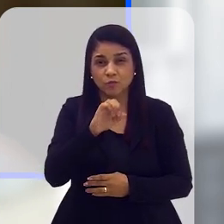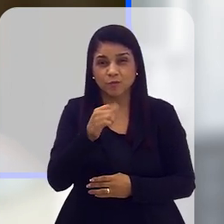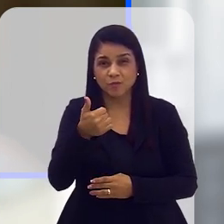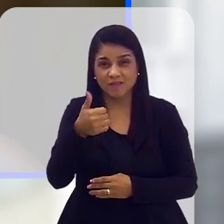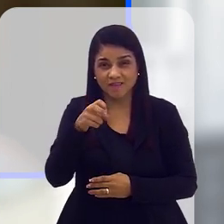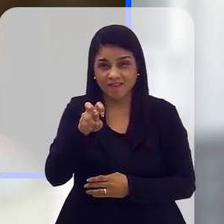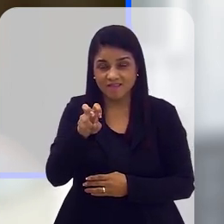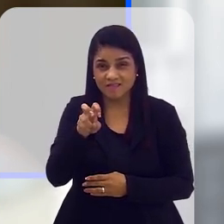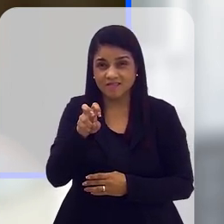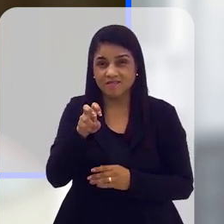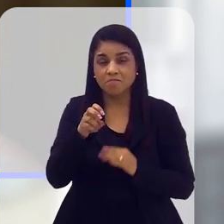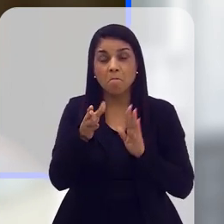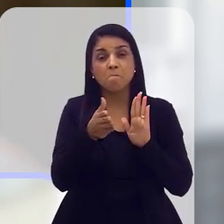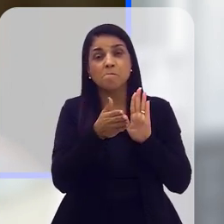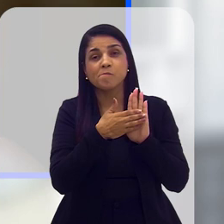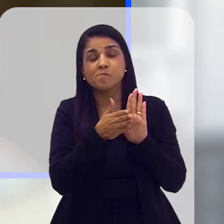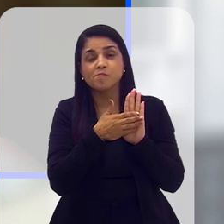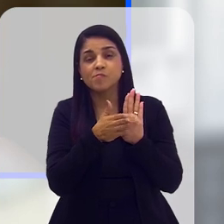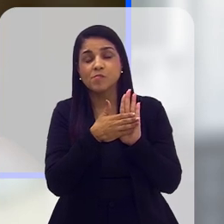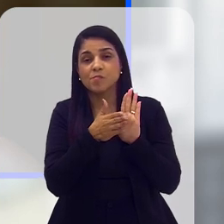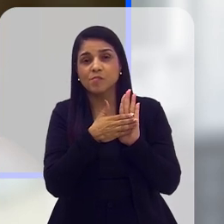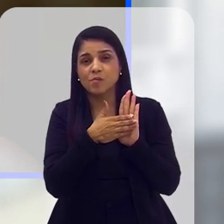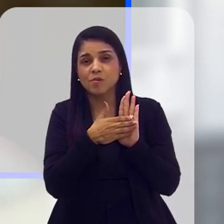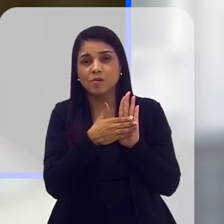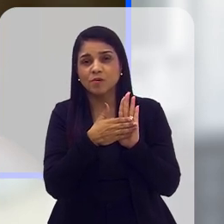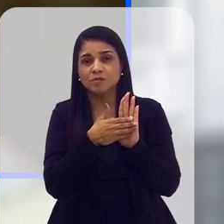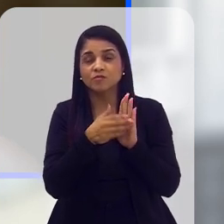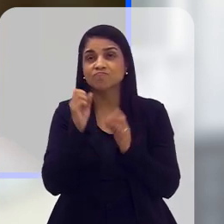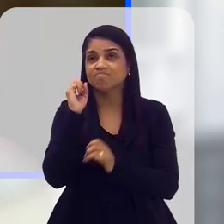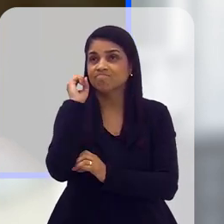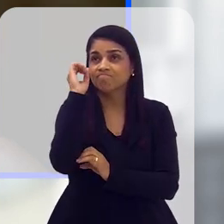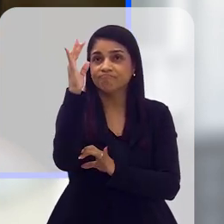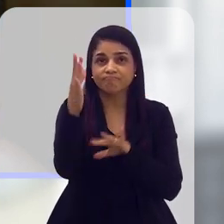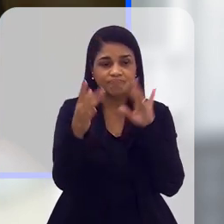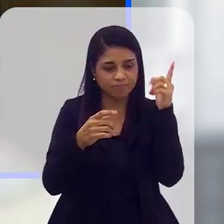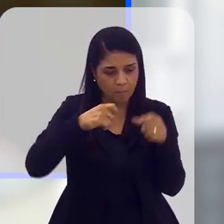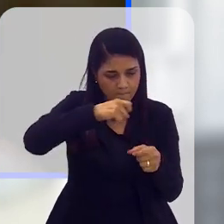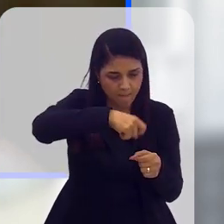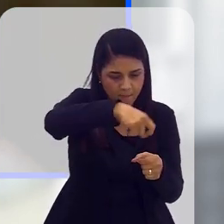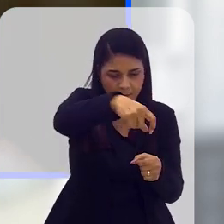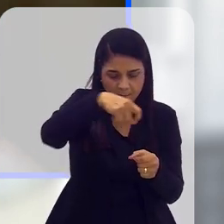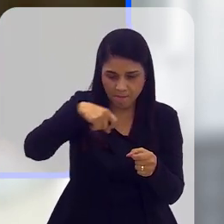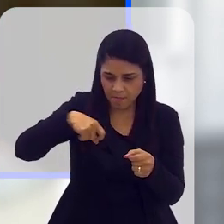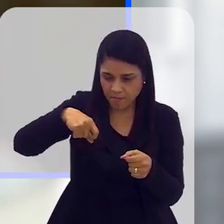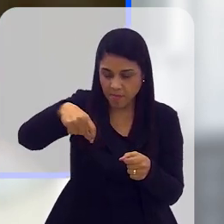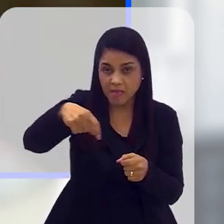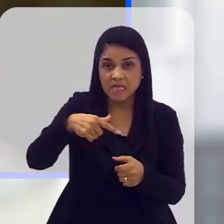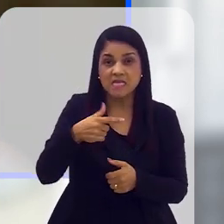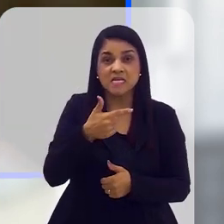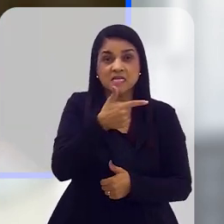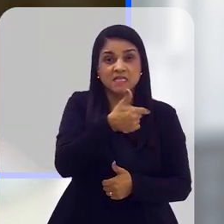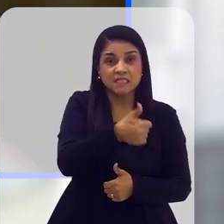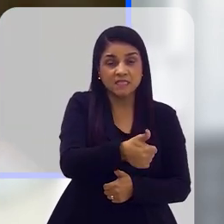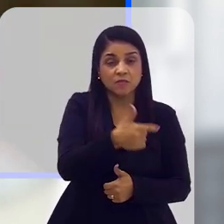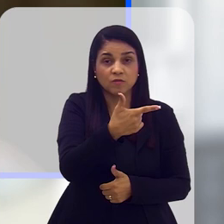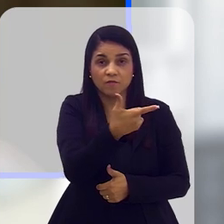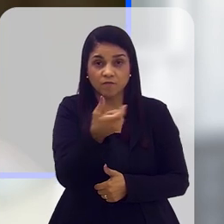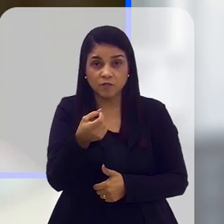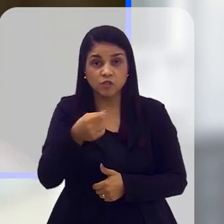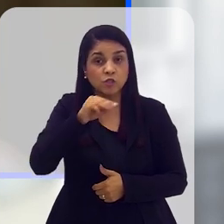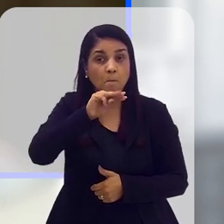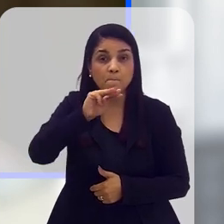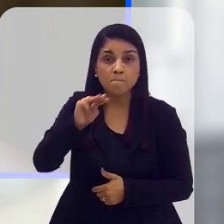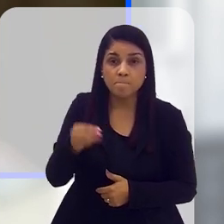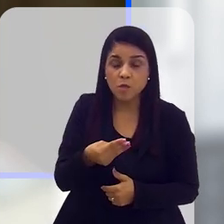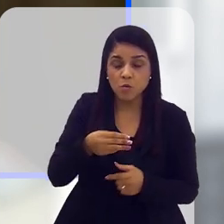em 2015, né, ele se propôs, por exemplo, a reflorestar 120 mil quilômetros